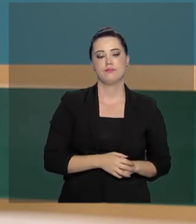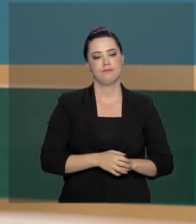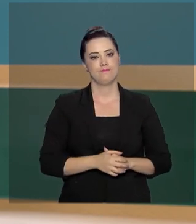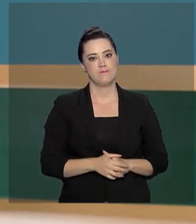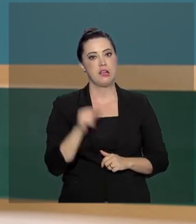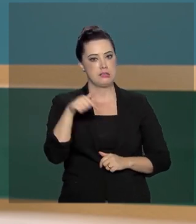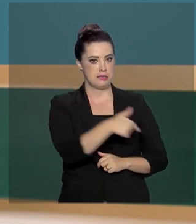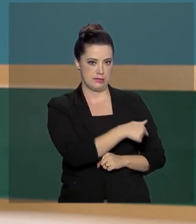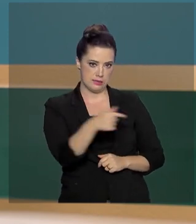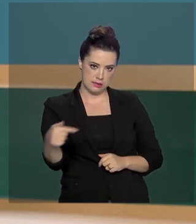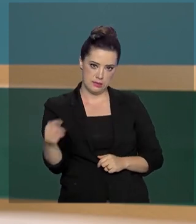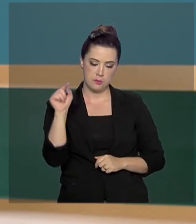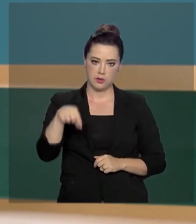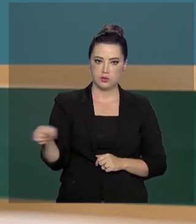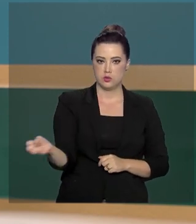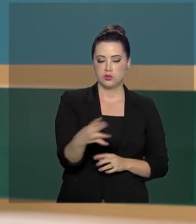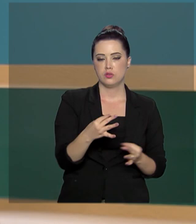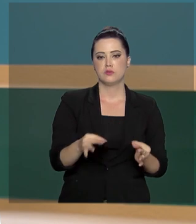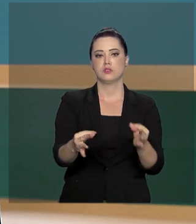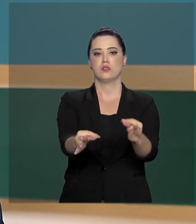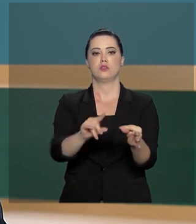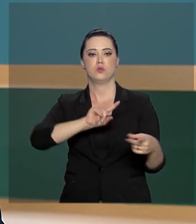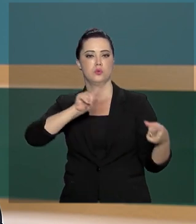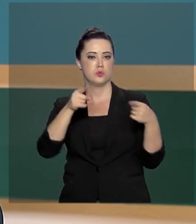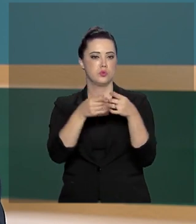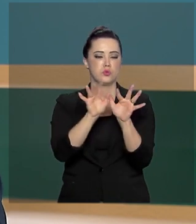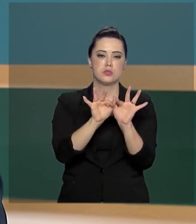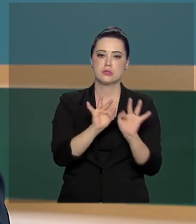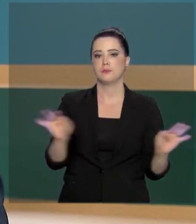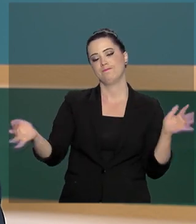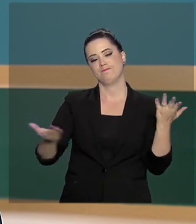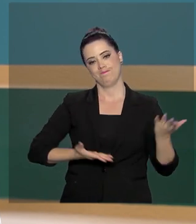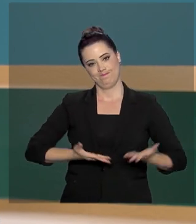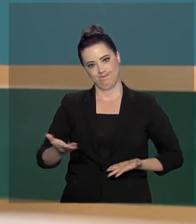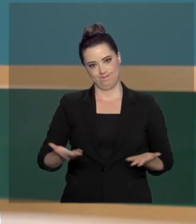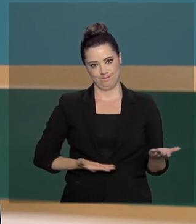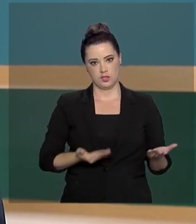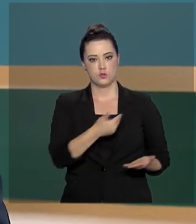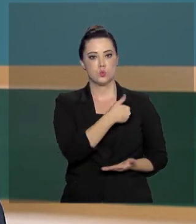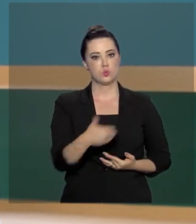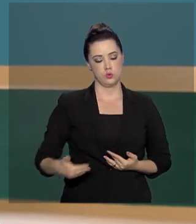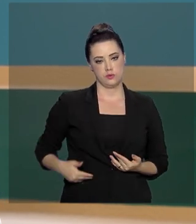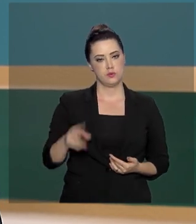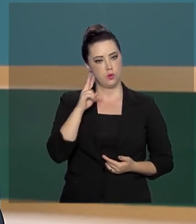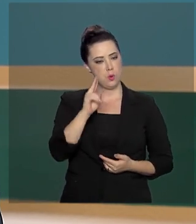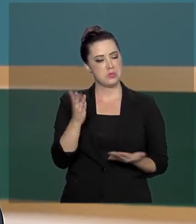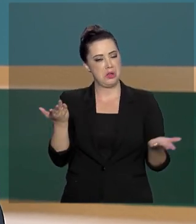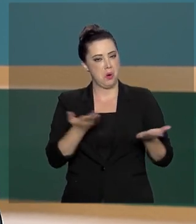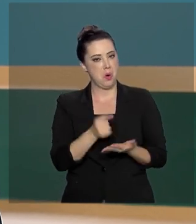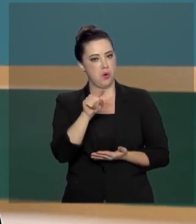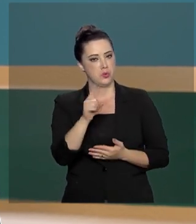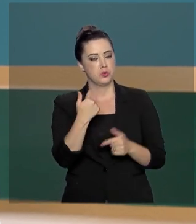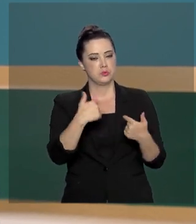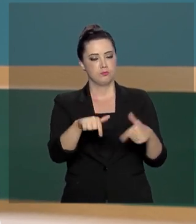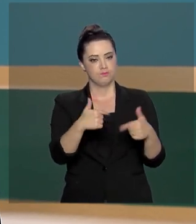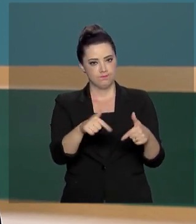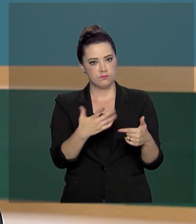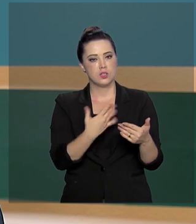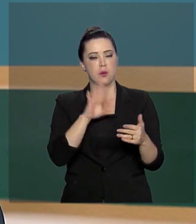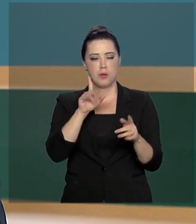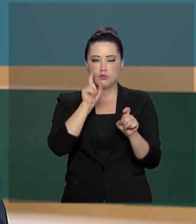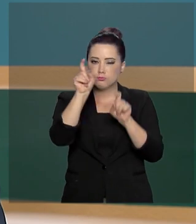Dessa vez, o objetivo é discutir soluções para simplificar os serviços públicos. Você vai conhecer agora um dos serviços já